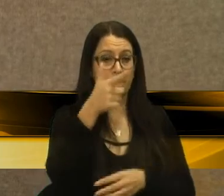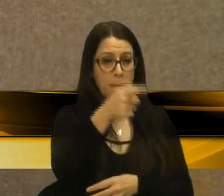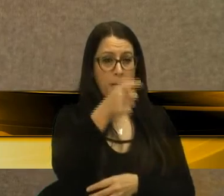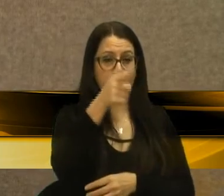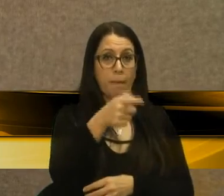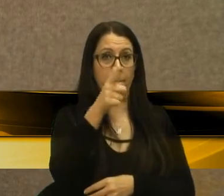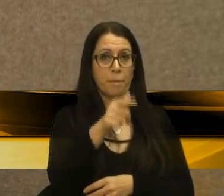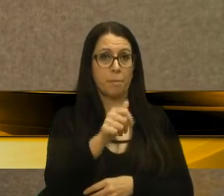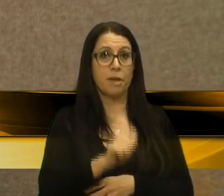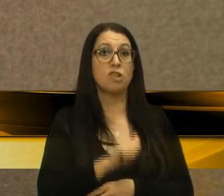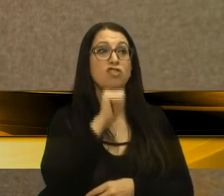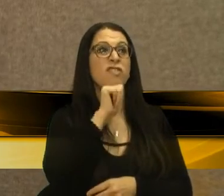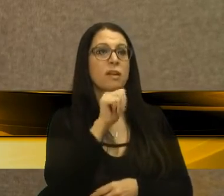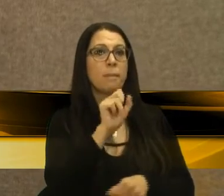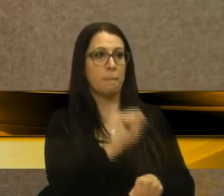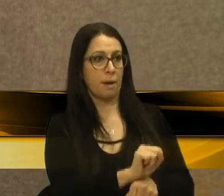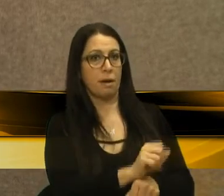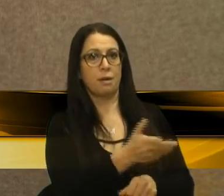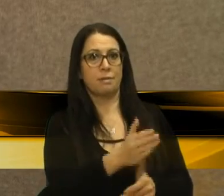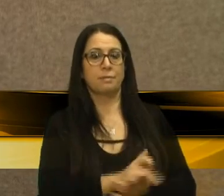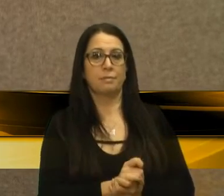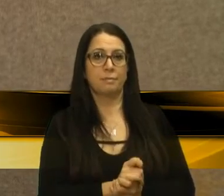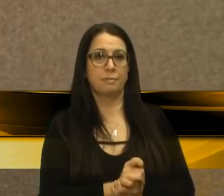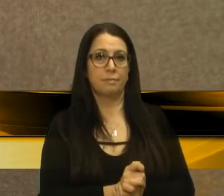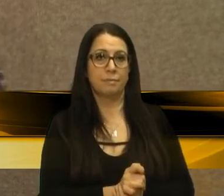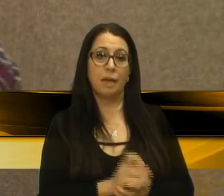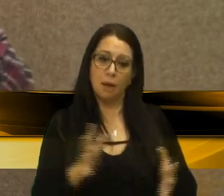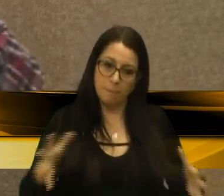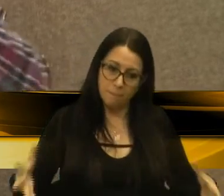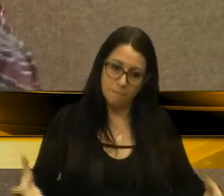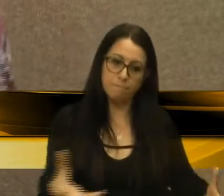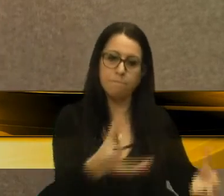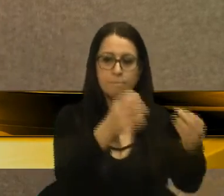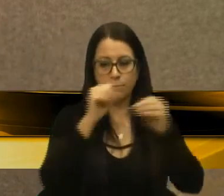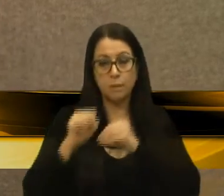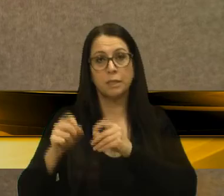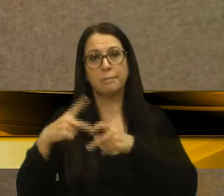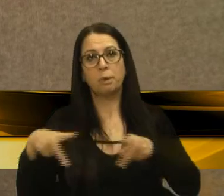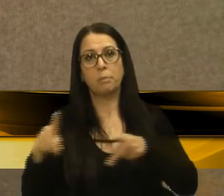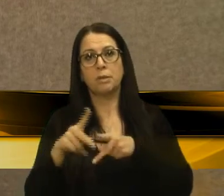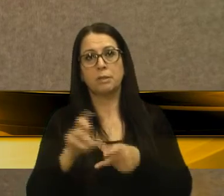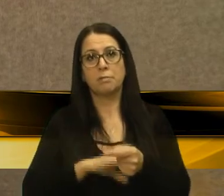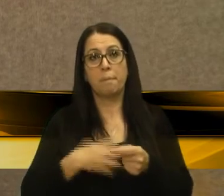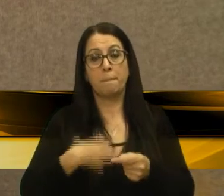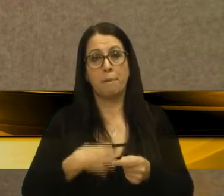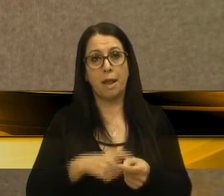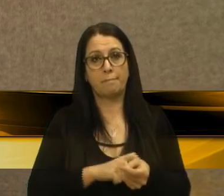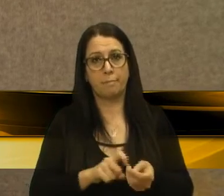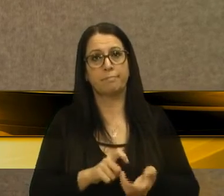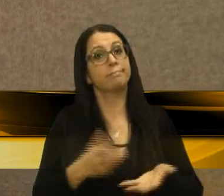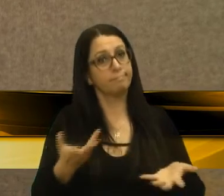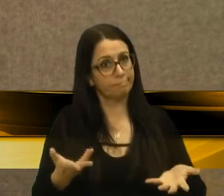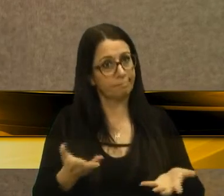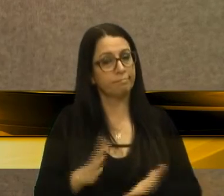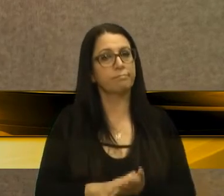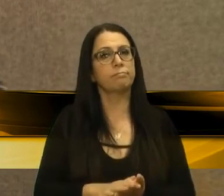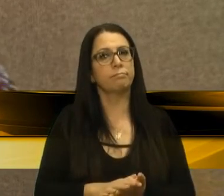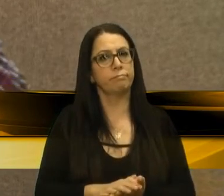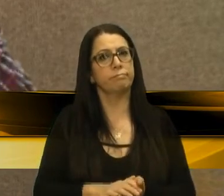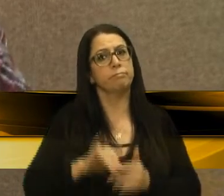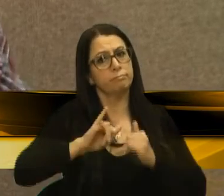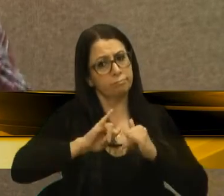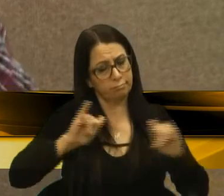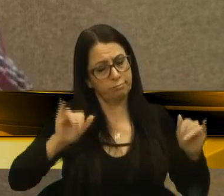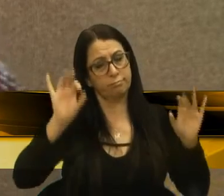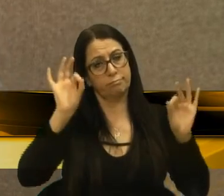advertência. O cara pará. E trouxeram de novo e a população reboltada. Então, assim, vamos dar a